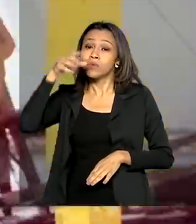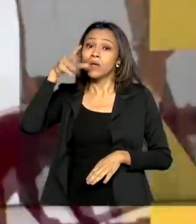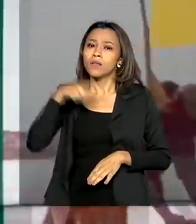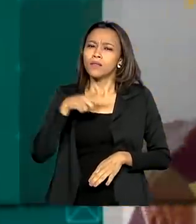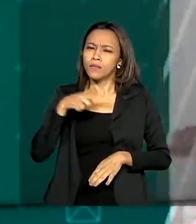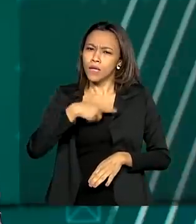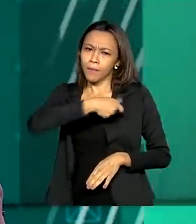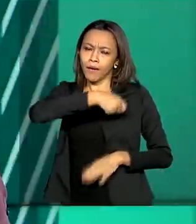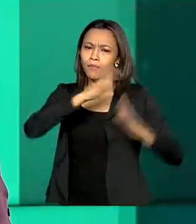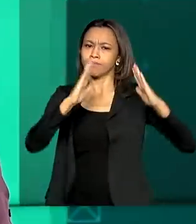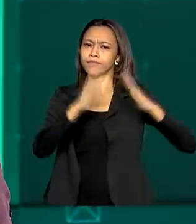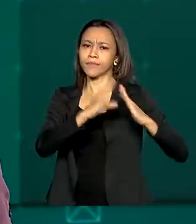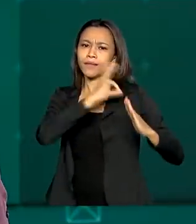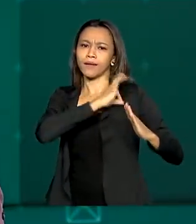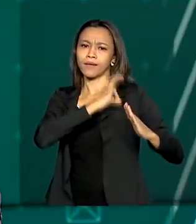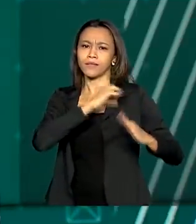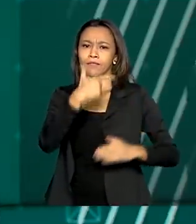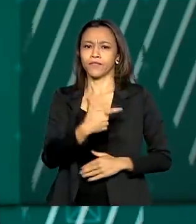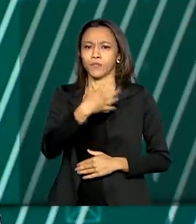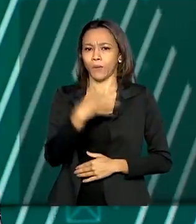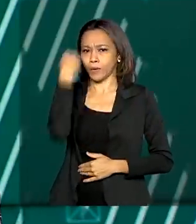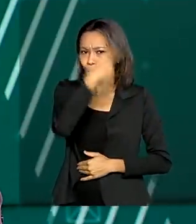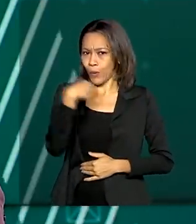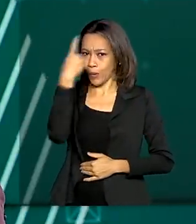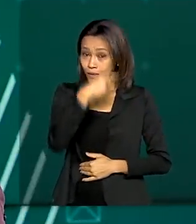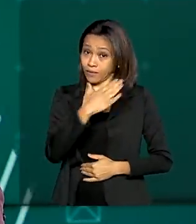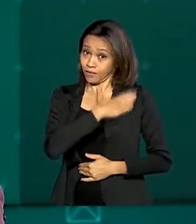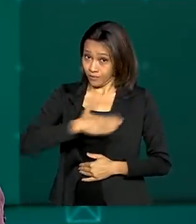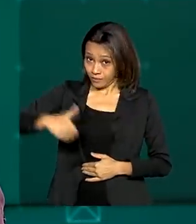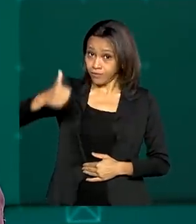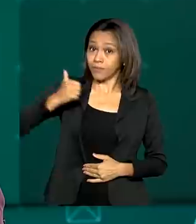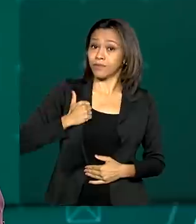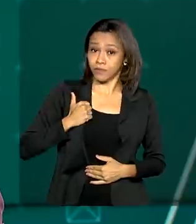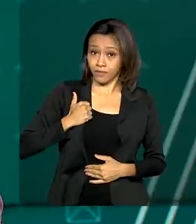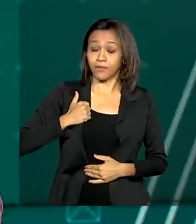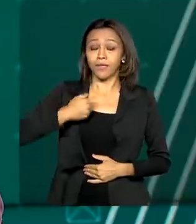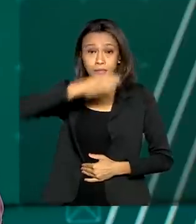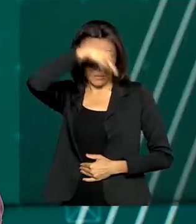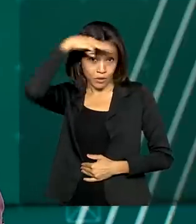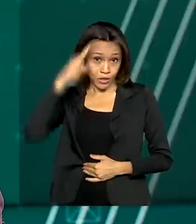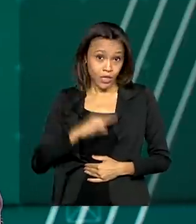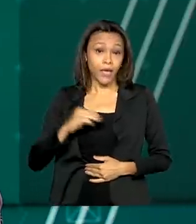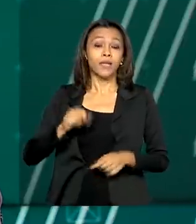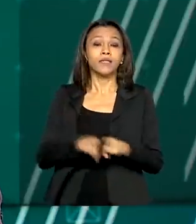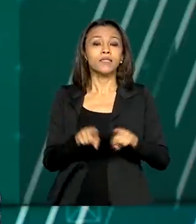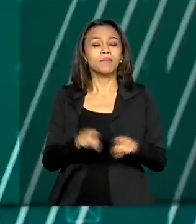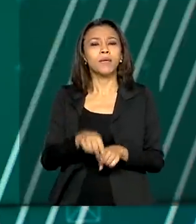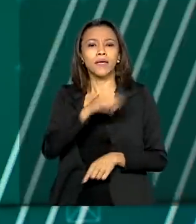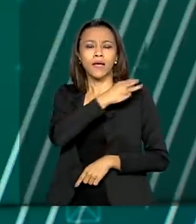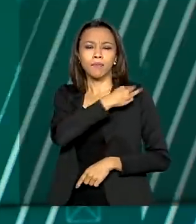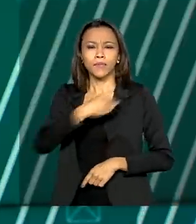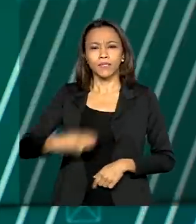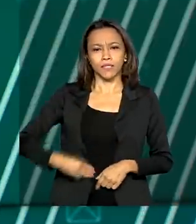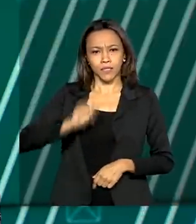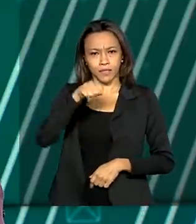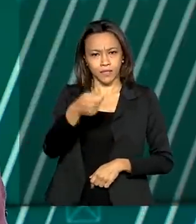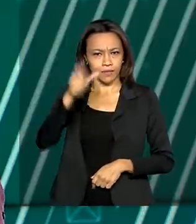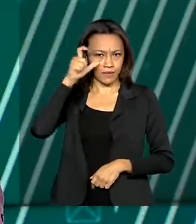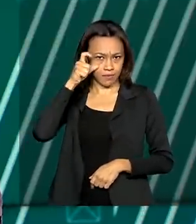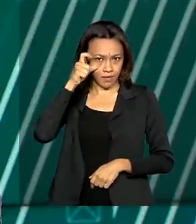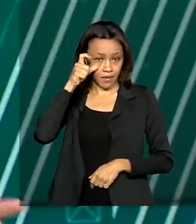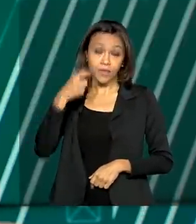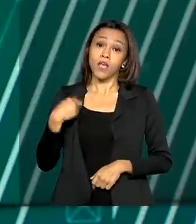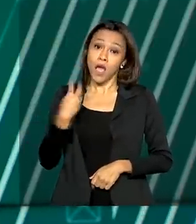24 horas. A primeira-dama, Michele Bolsonaro, e a ministra da Mulher, da Família e dos Direitos Humanos, Damaris Alves,